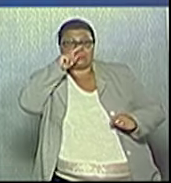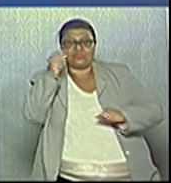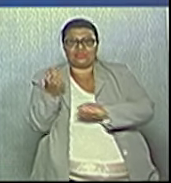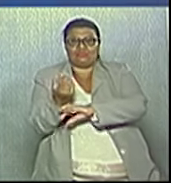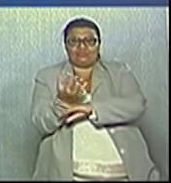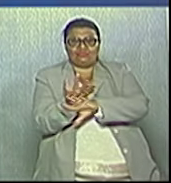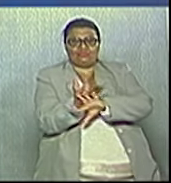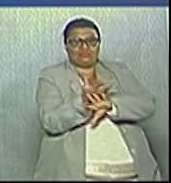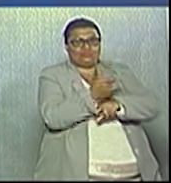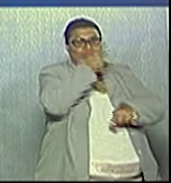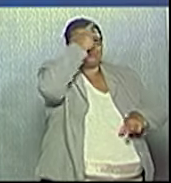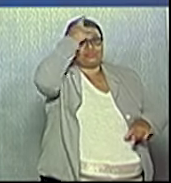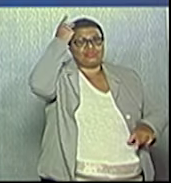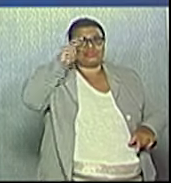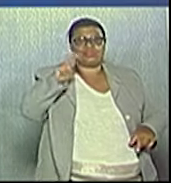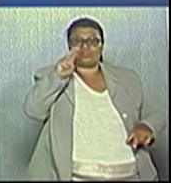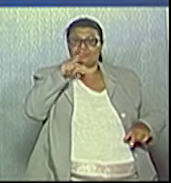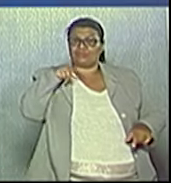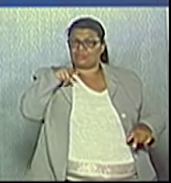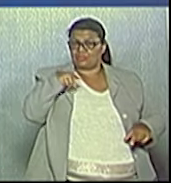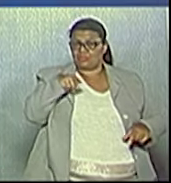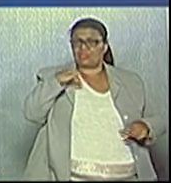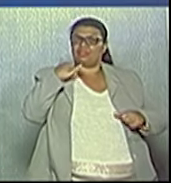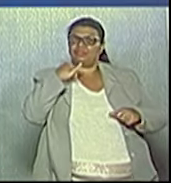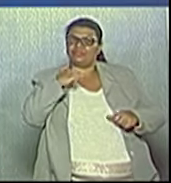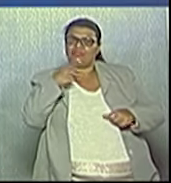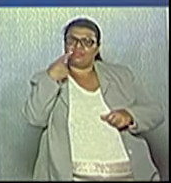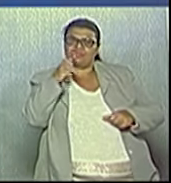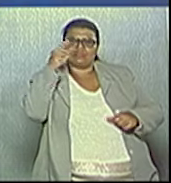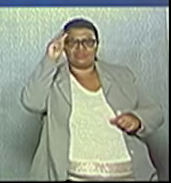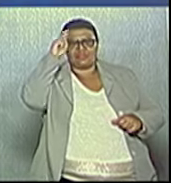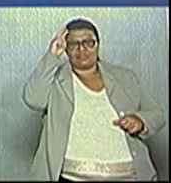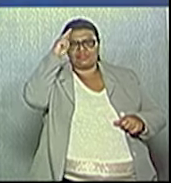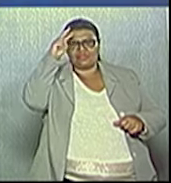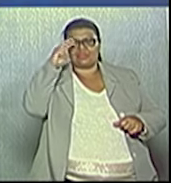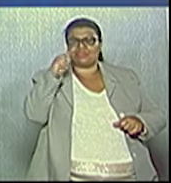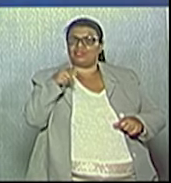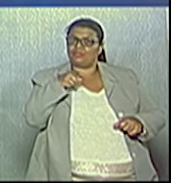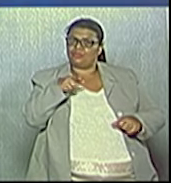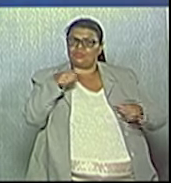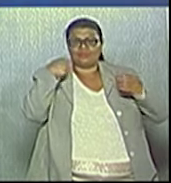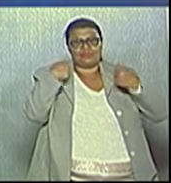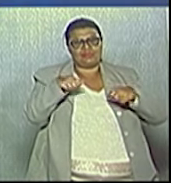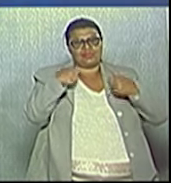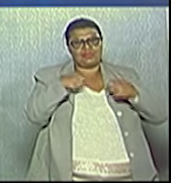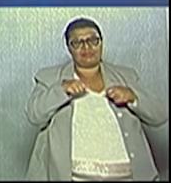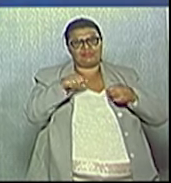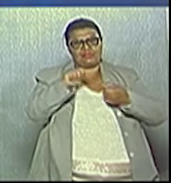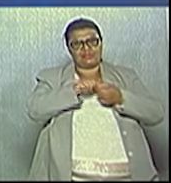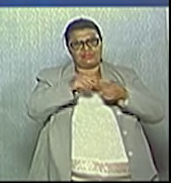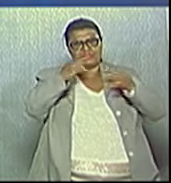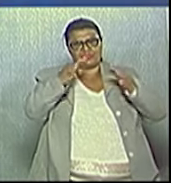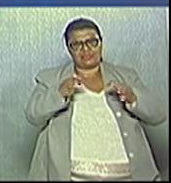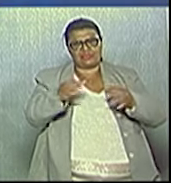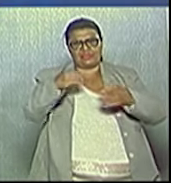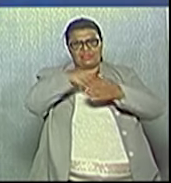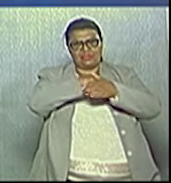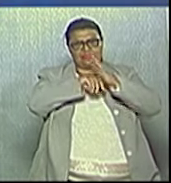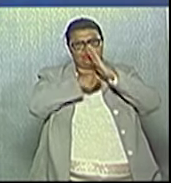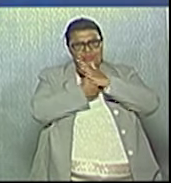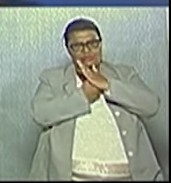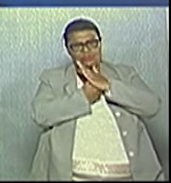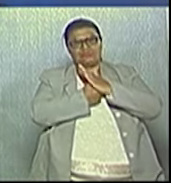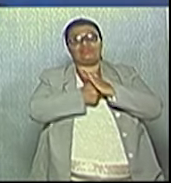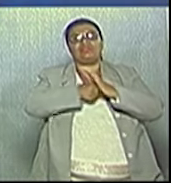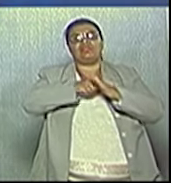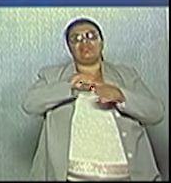utilizam lá. Então, julgando pela sua história, pela sua régua, é mais uma oportunidade que o senhor teve, foi omisso e não soube entregar.